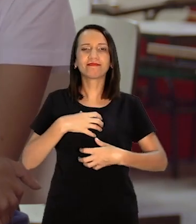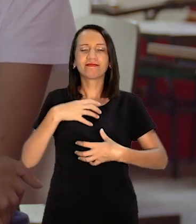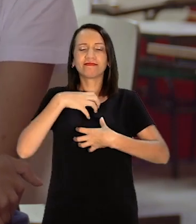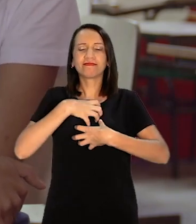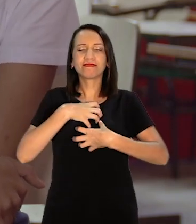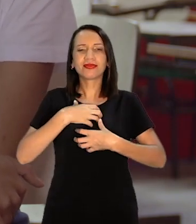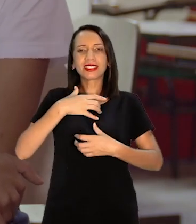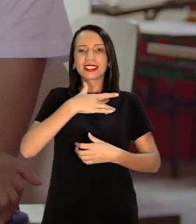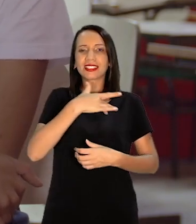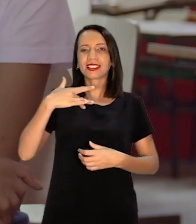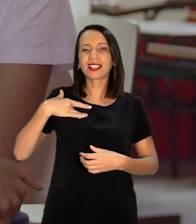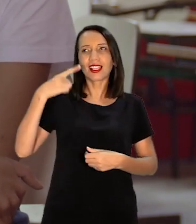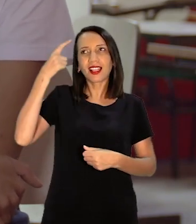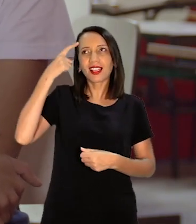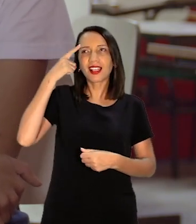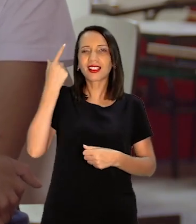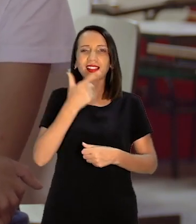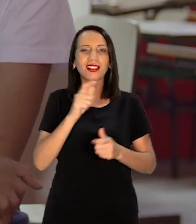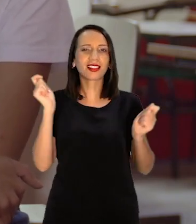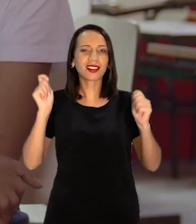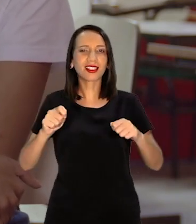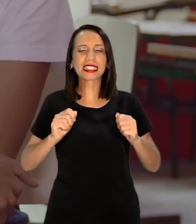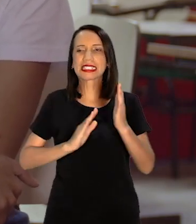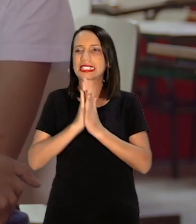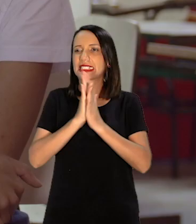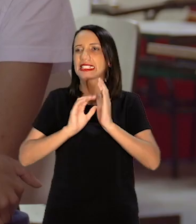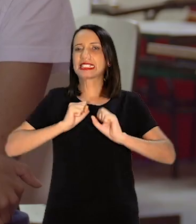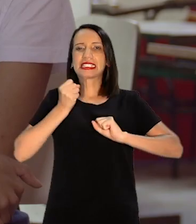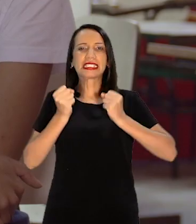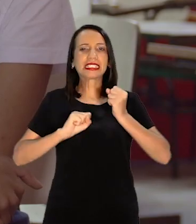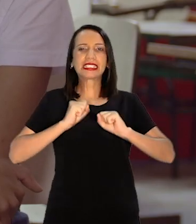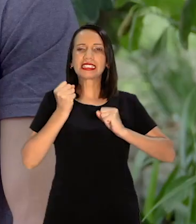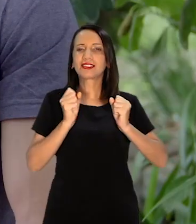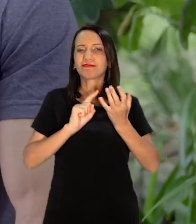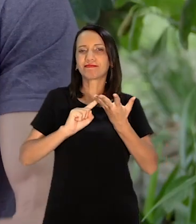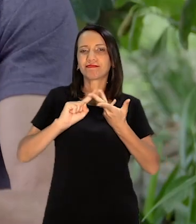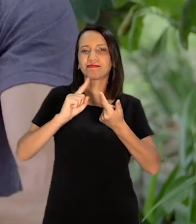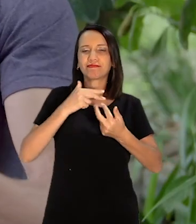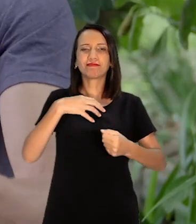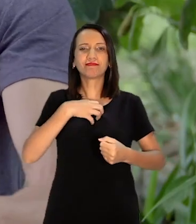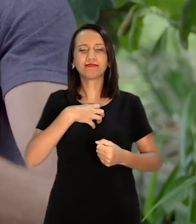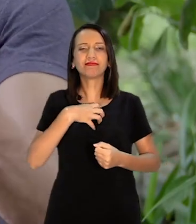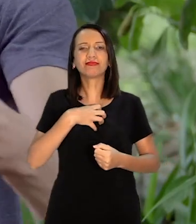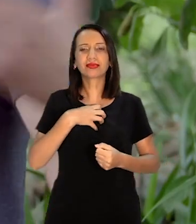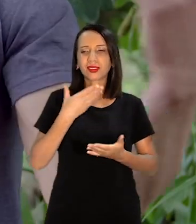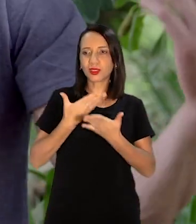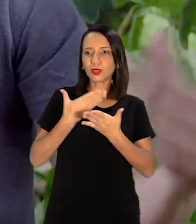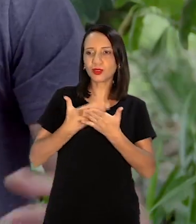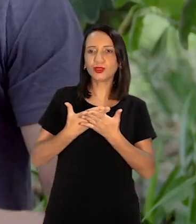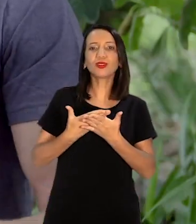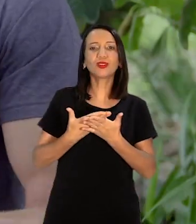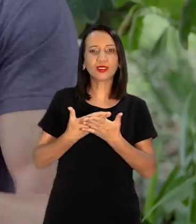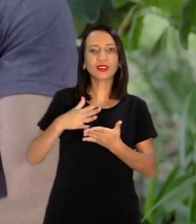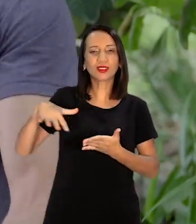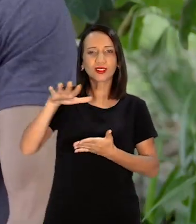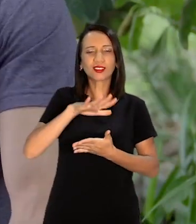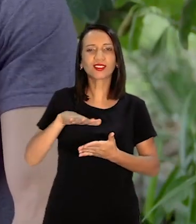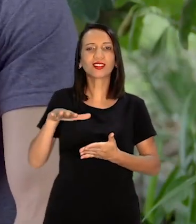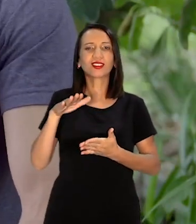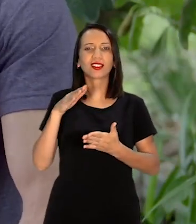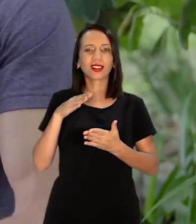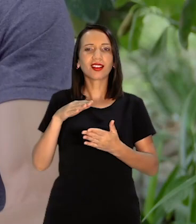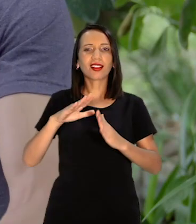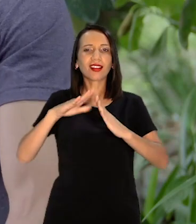mental Vocês não se sentem capaz É ansiedade São várias questões Professor Maldício Eu estudando Na escola Na escola pública Já